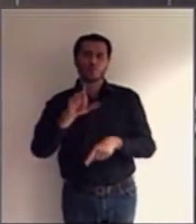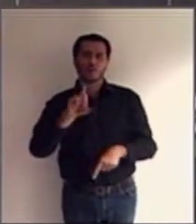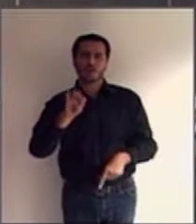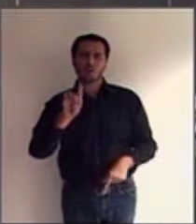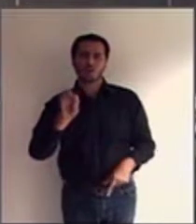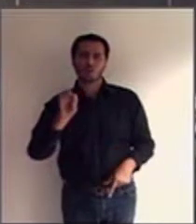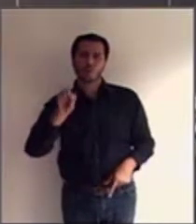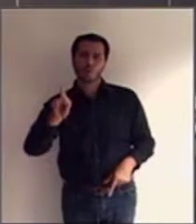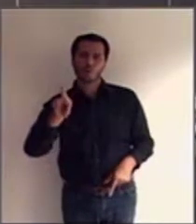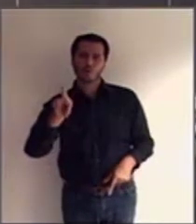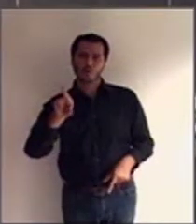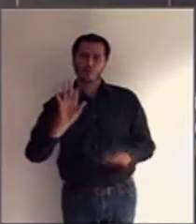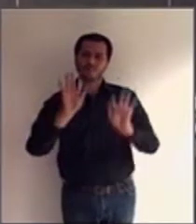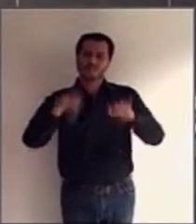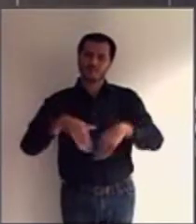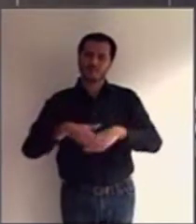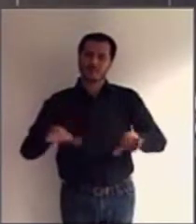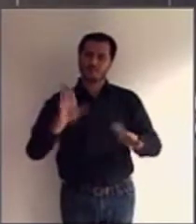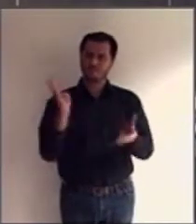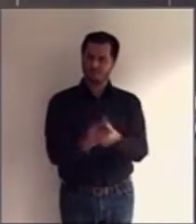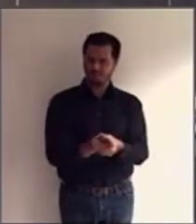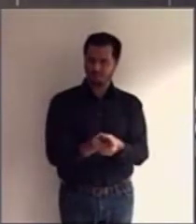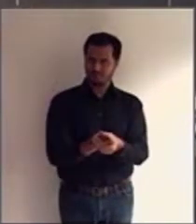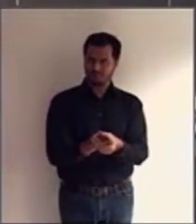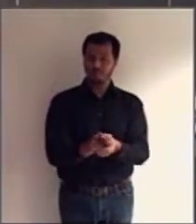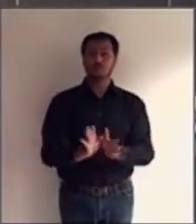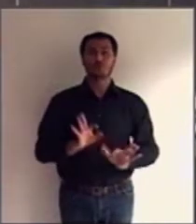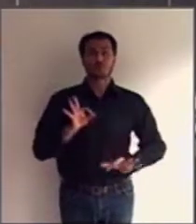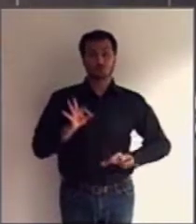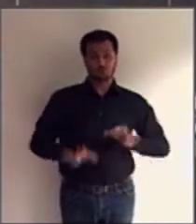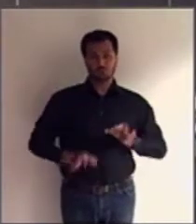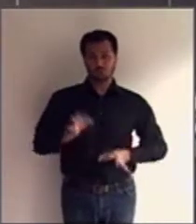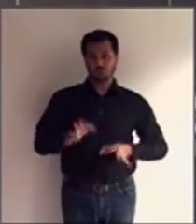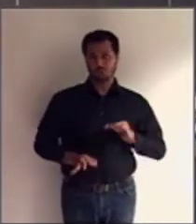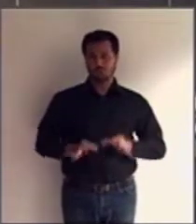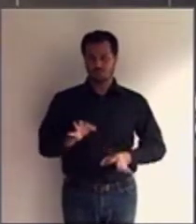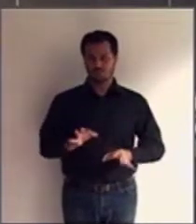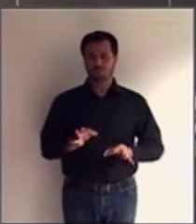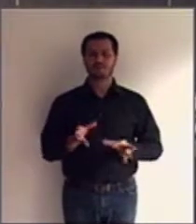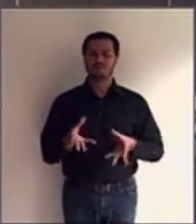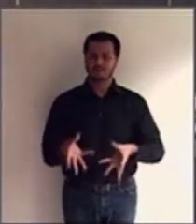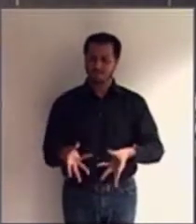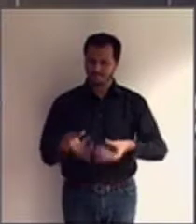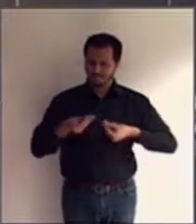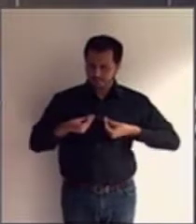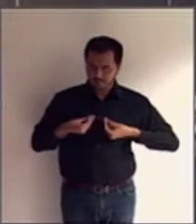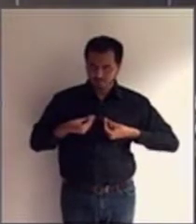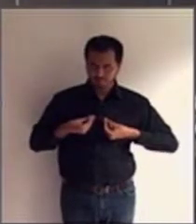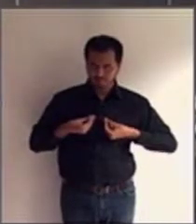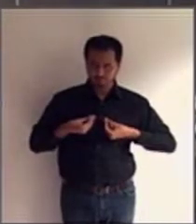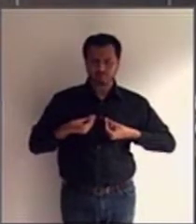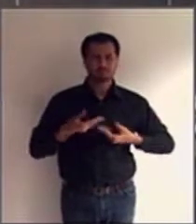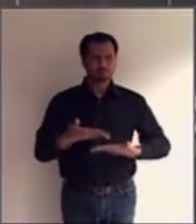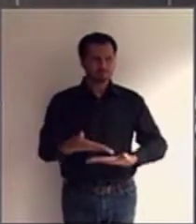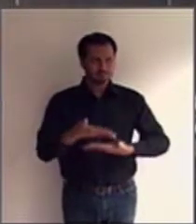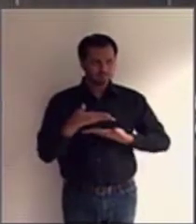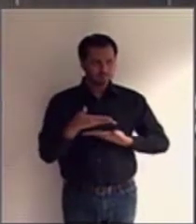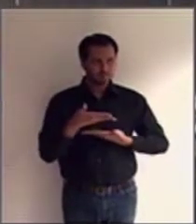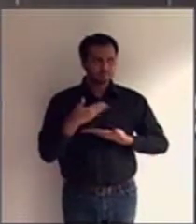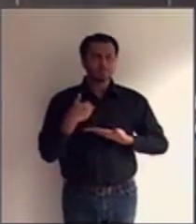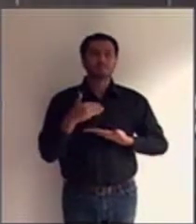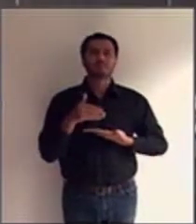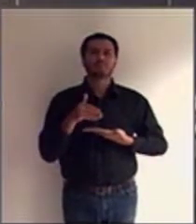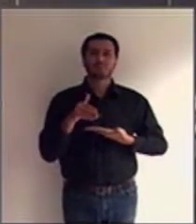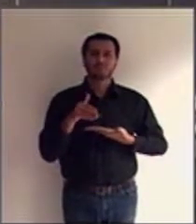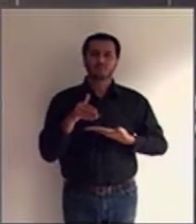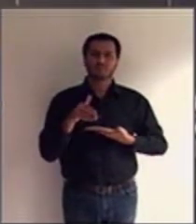Quando o juiz ele aceita a inicial, ele cita o interditando